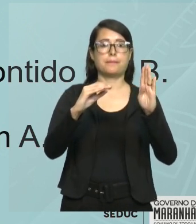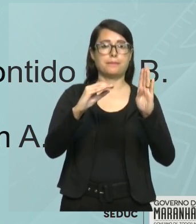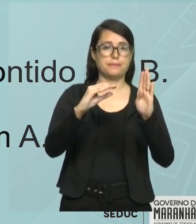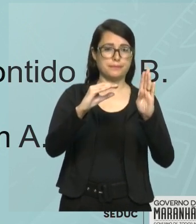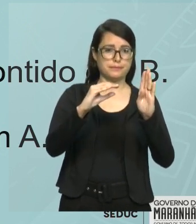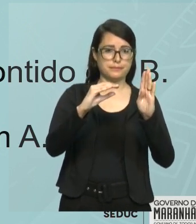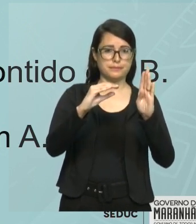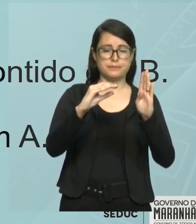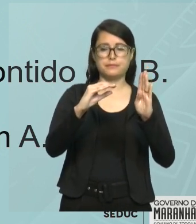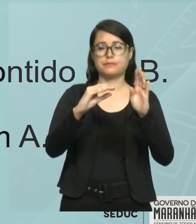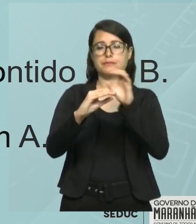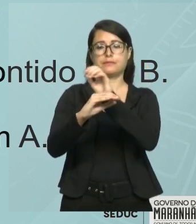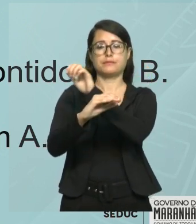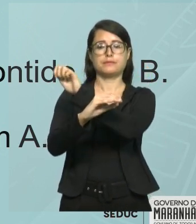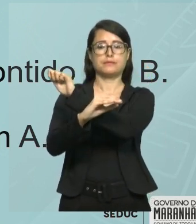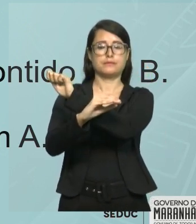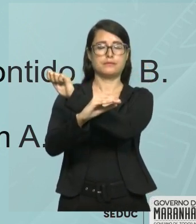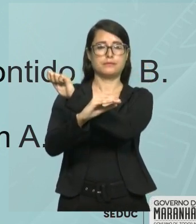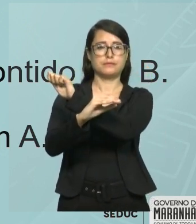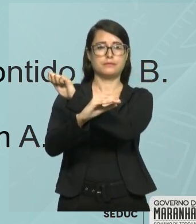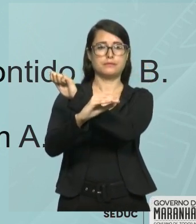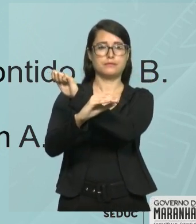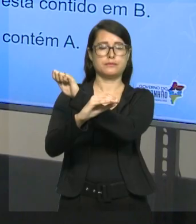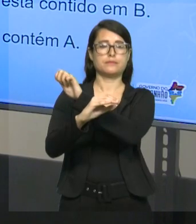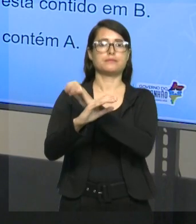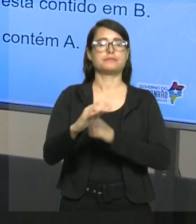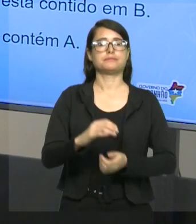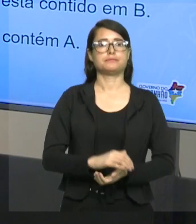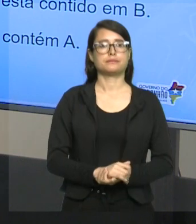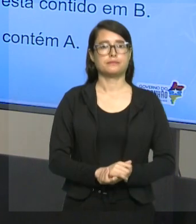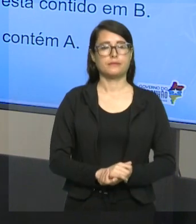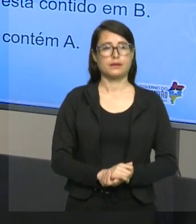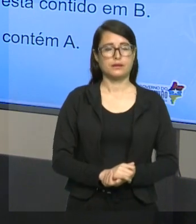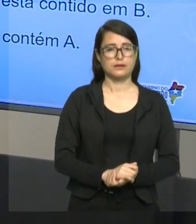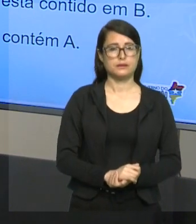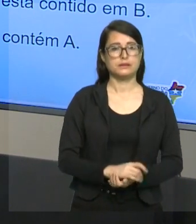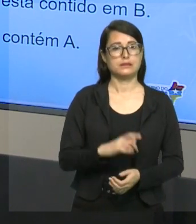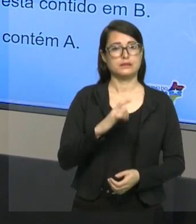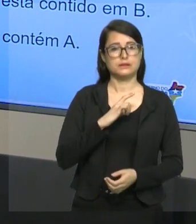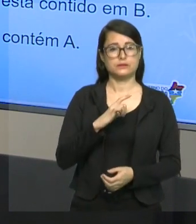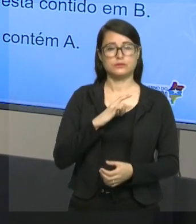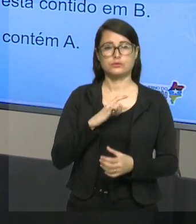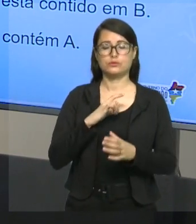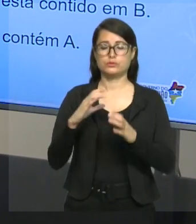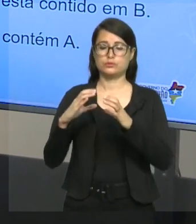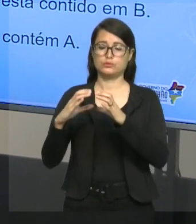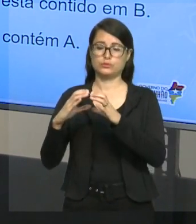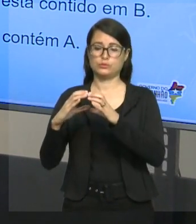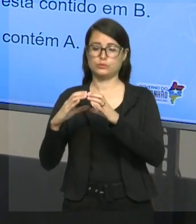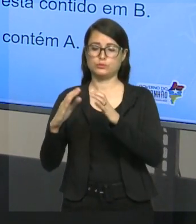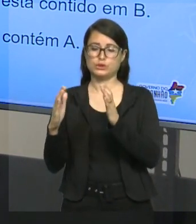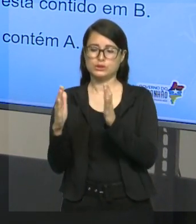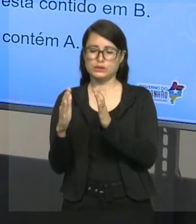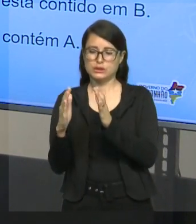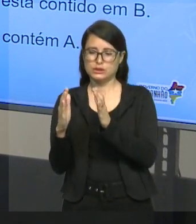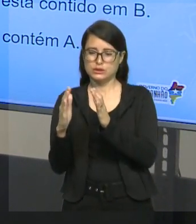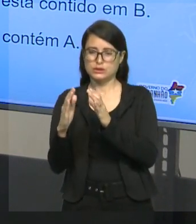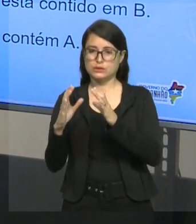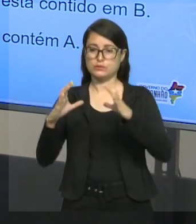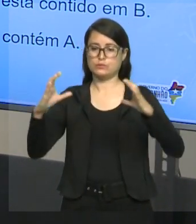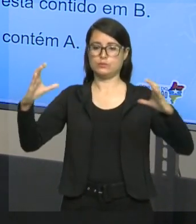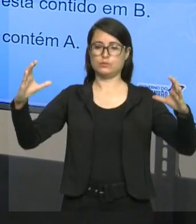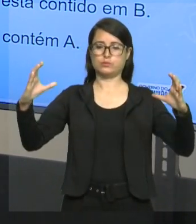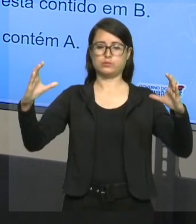você não ficar com dúvida, sempre que você falar do conjunto menor para o maior, lembrando que podem ser iguais, você